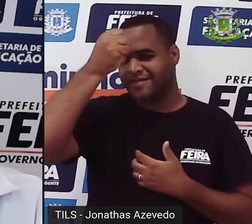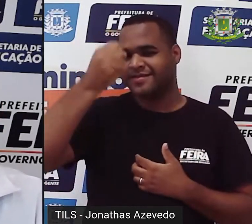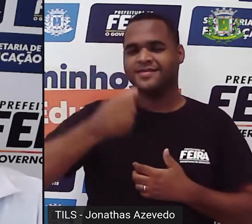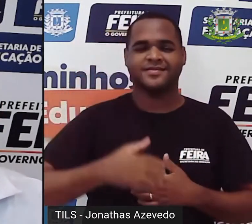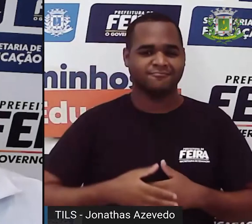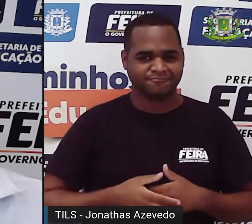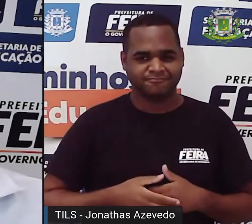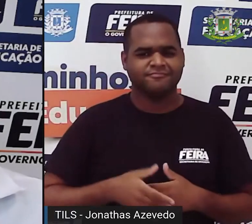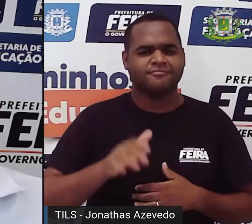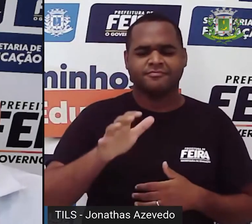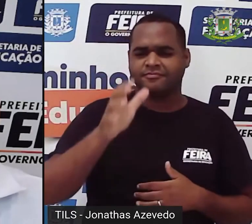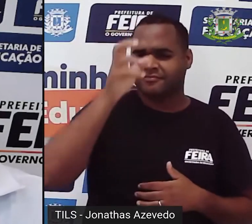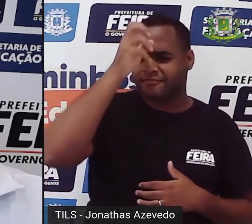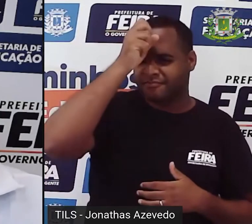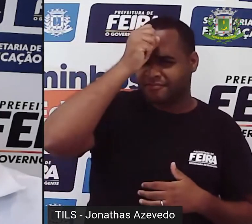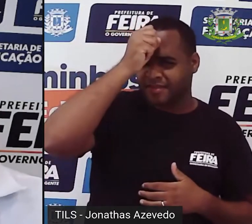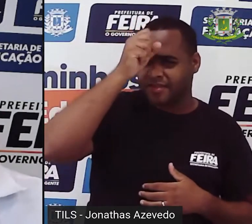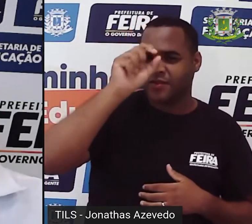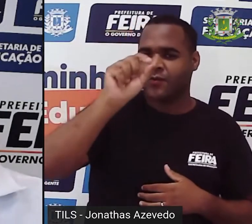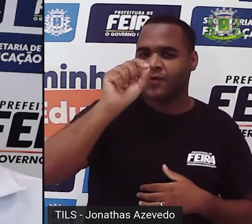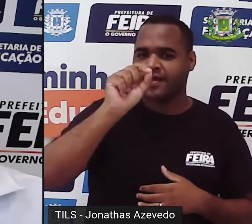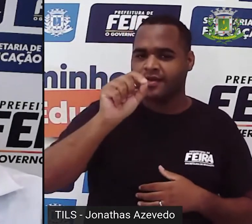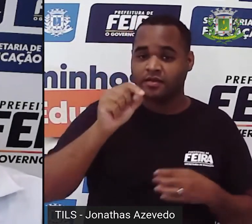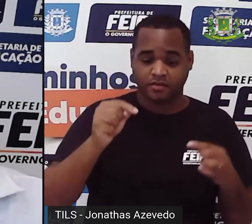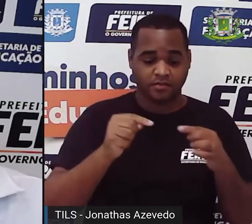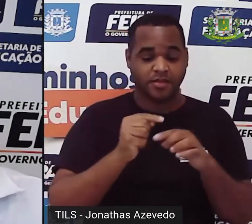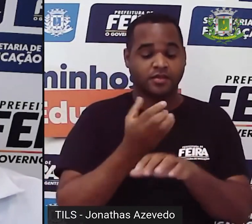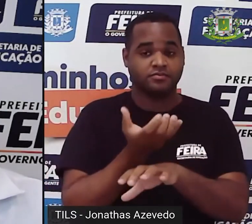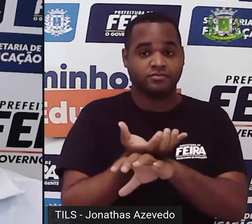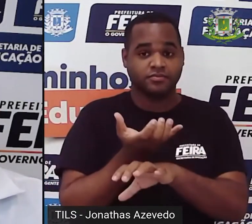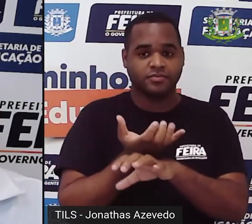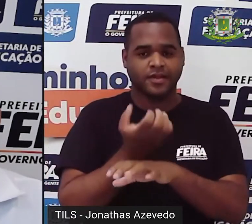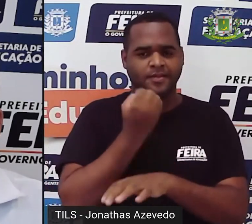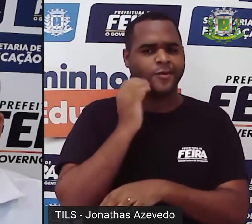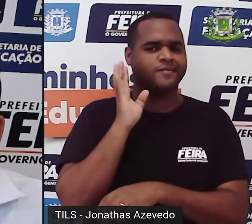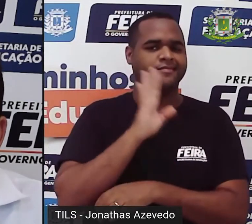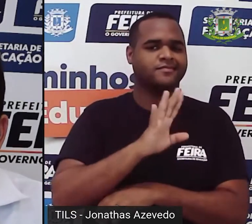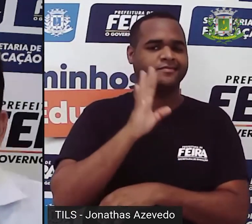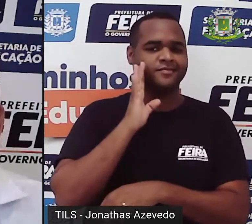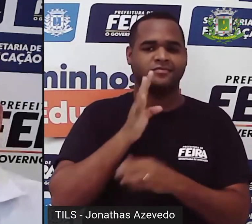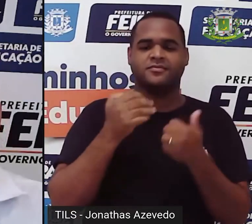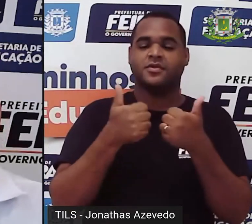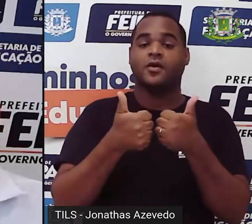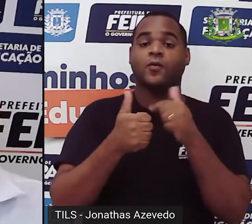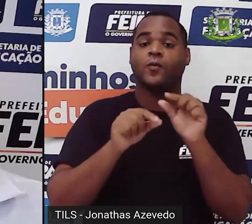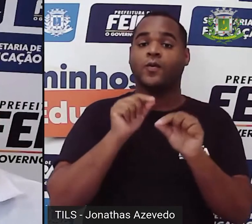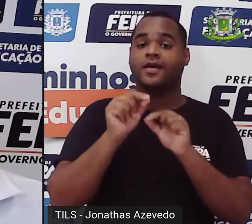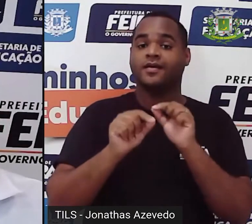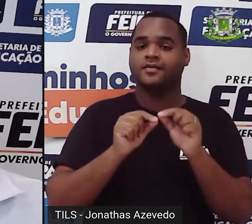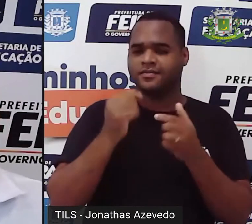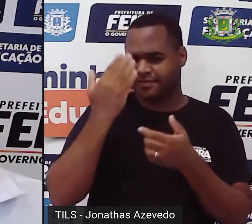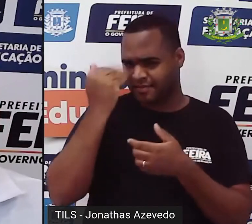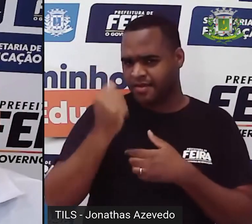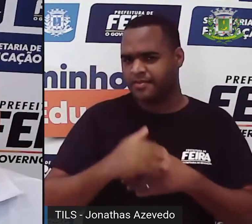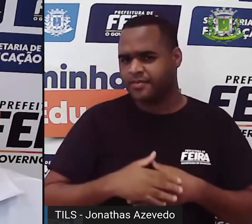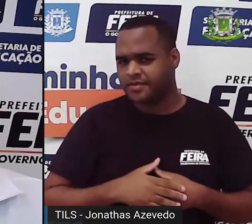né, e aprender essa matéria que é bastante legal, pois é, você sabe de que matéria é que eu tô falando, né?